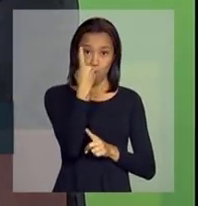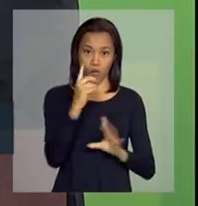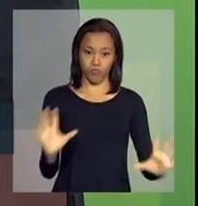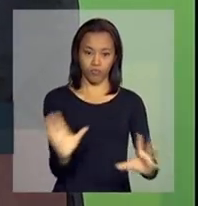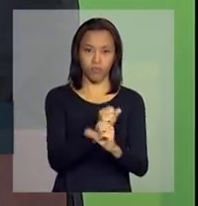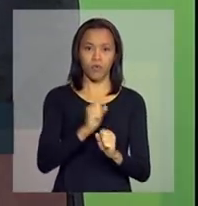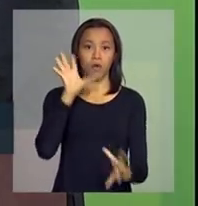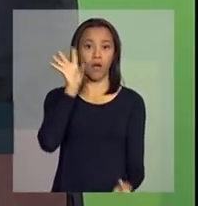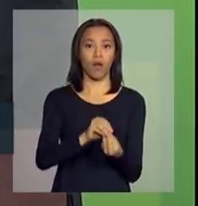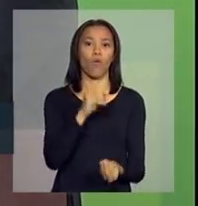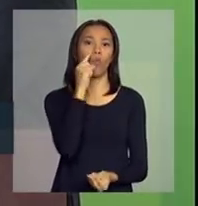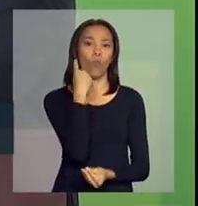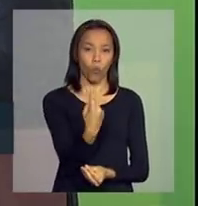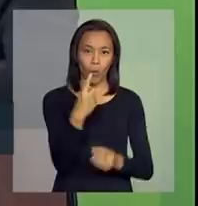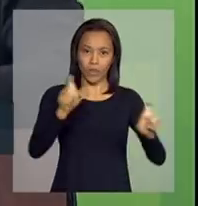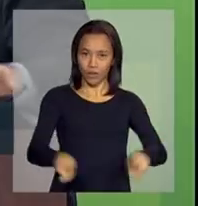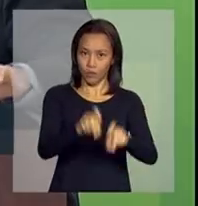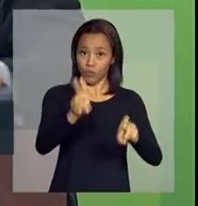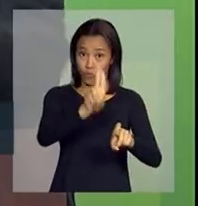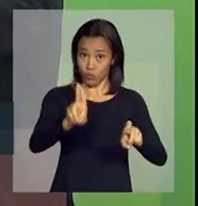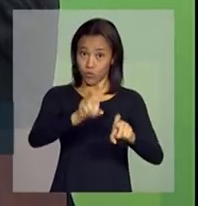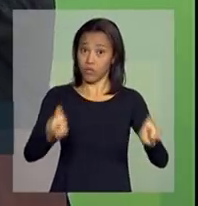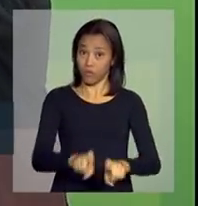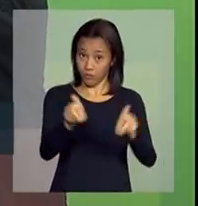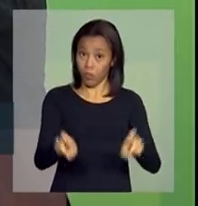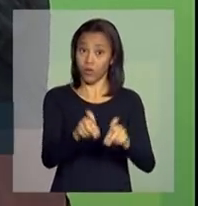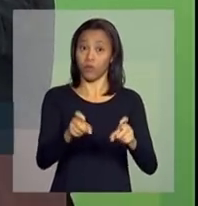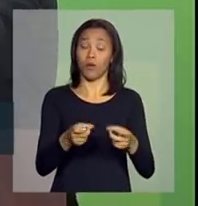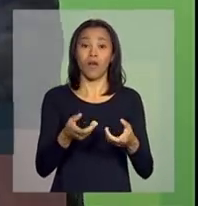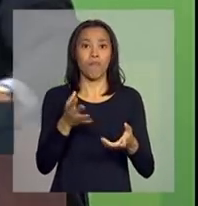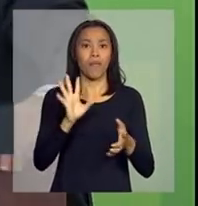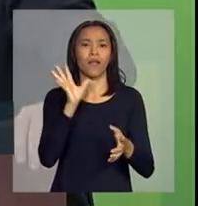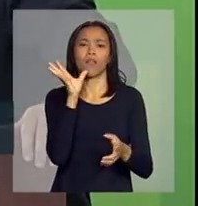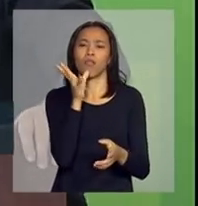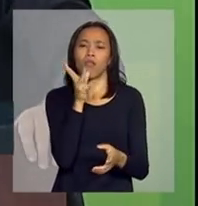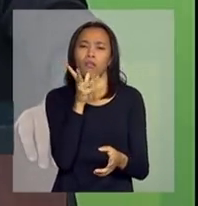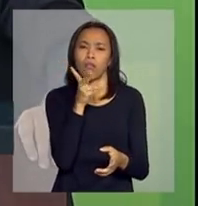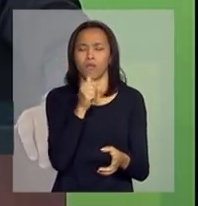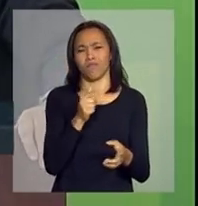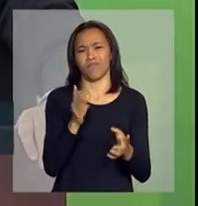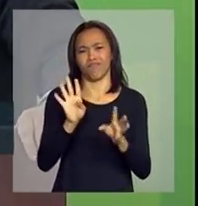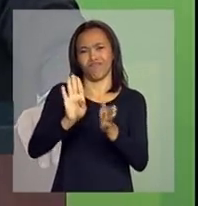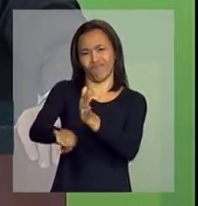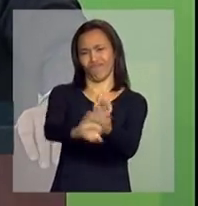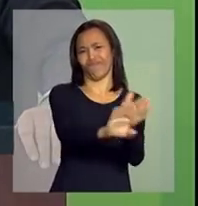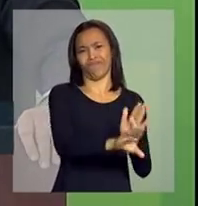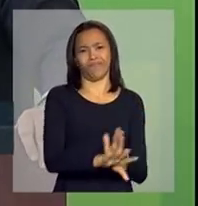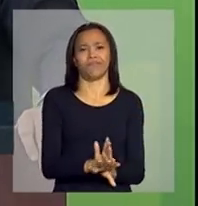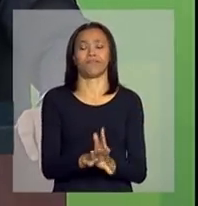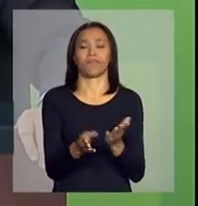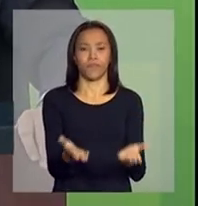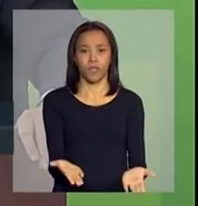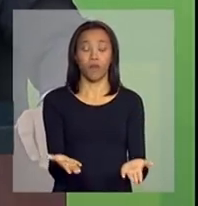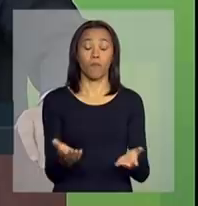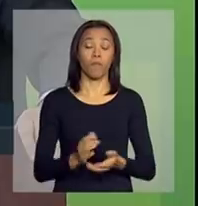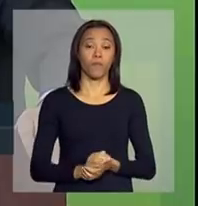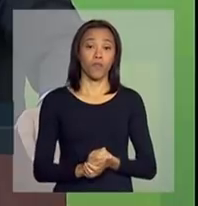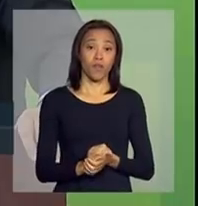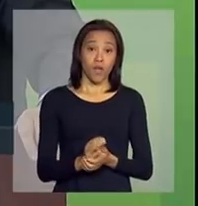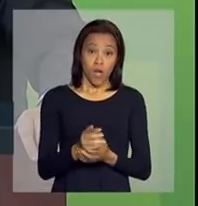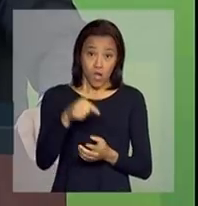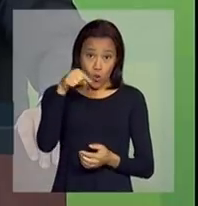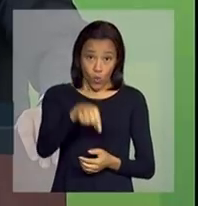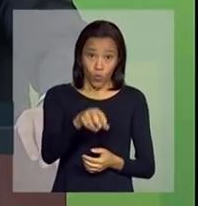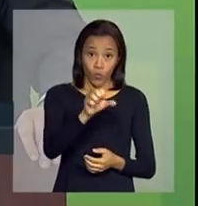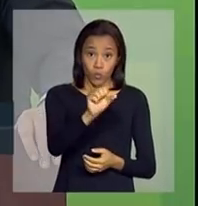E, depois, os entes rateiam para poder desburocratizar o sistema. Então, o Super